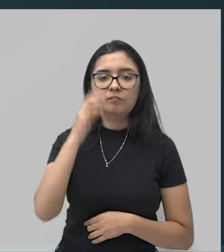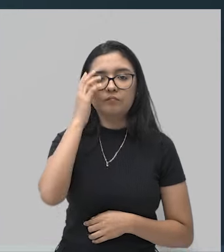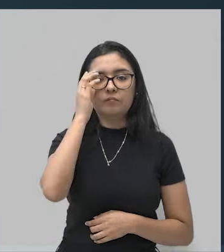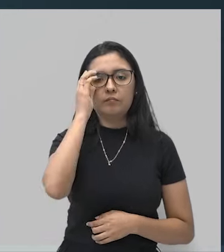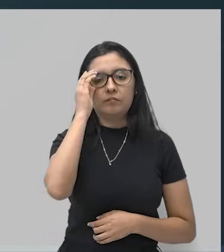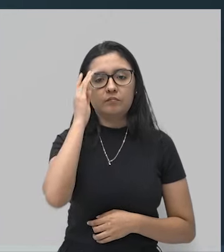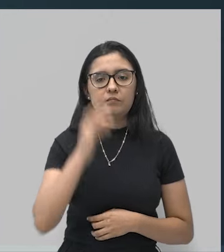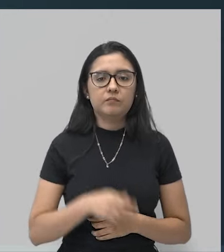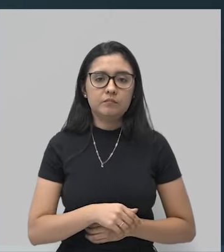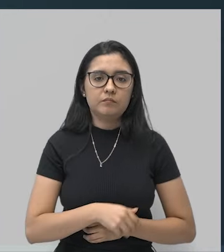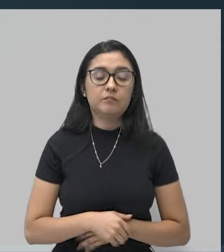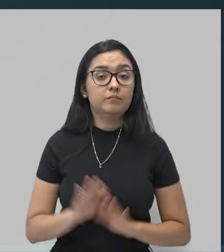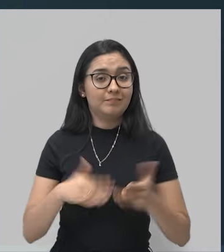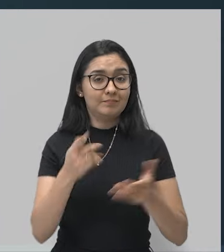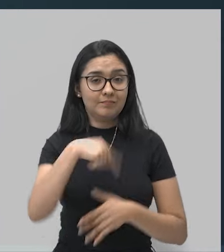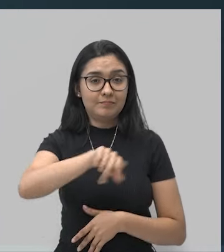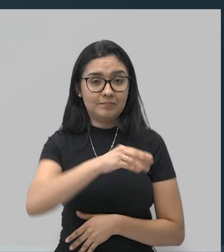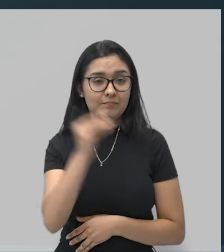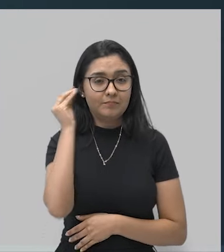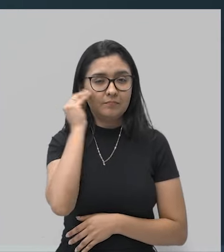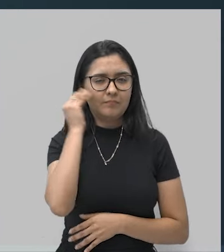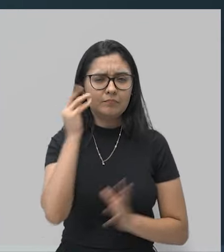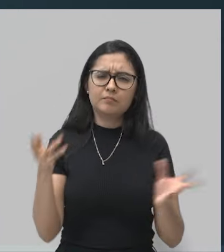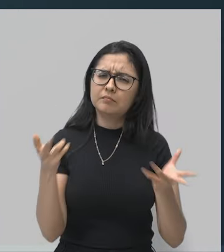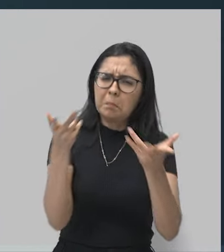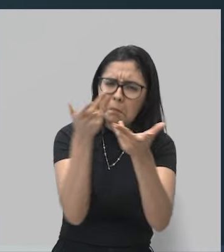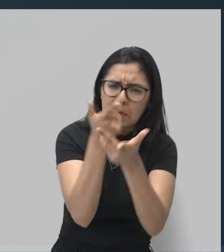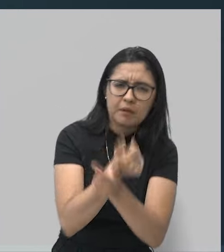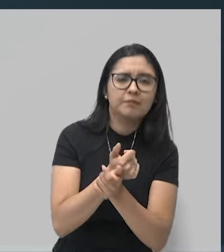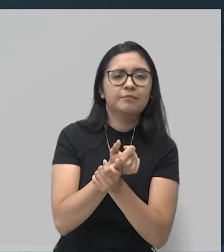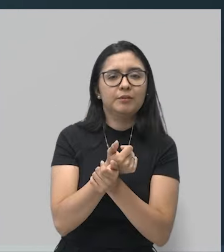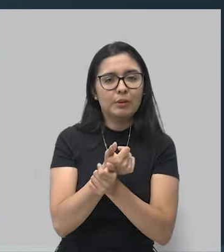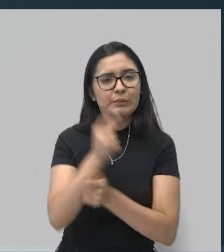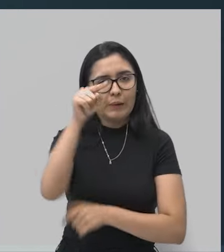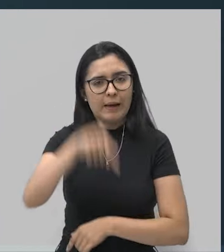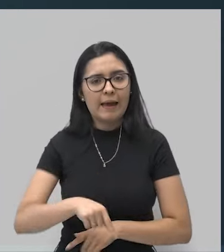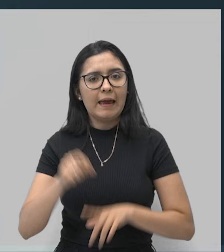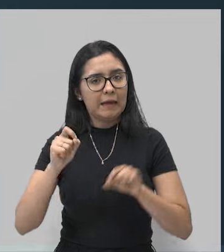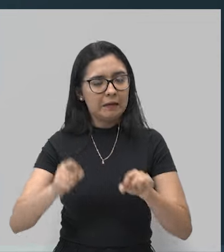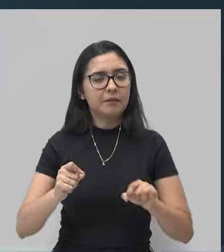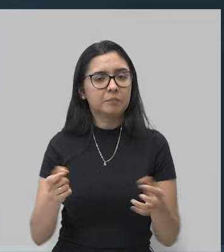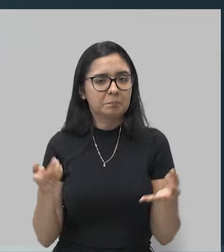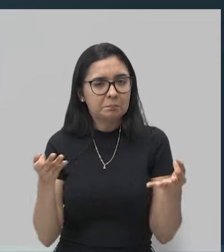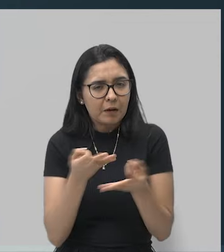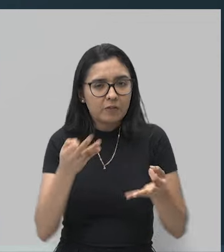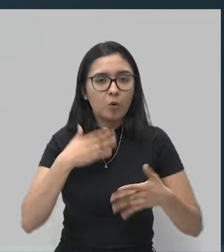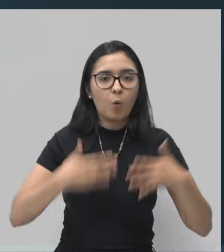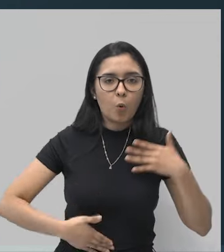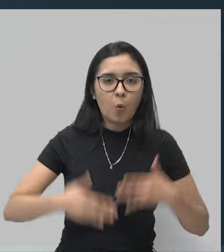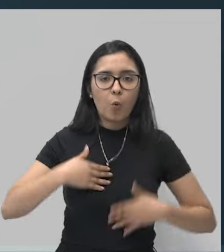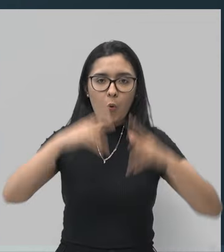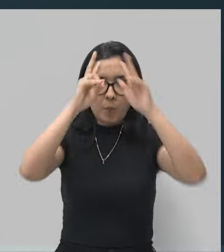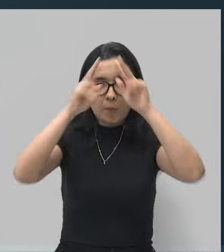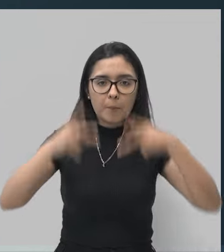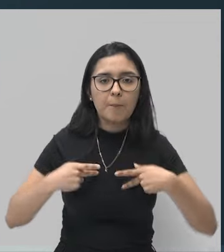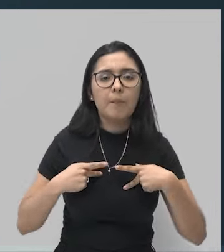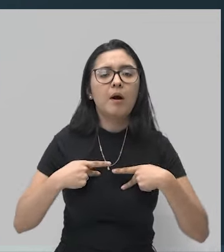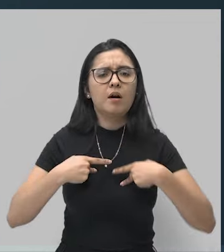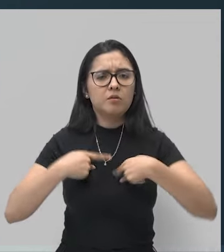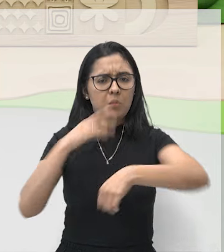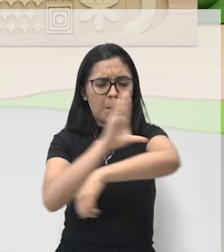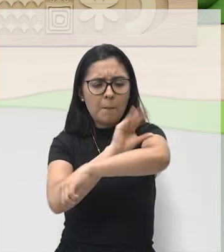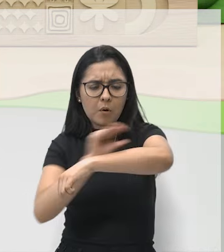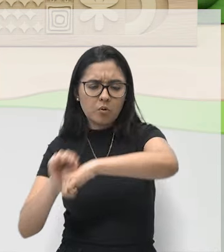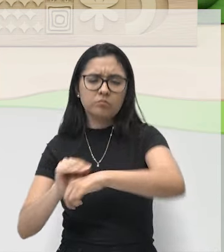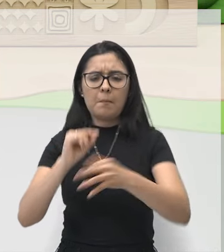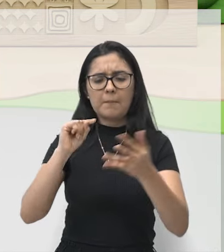Então, viram aí quão fascinante, quão incrível máquina é o nosso corpo humano? O